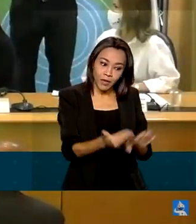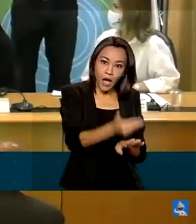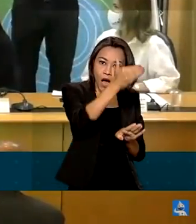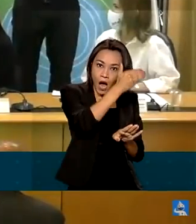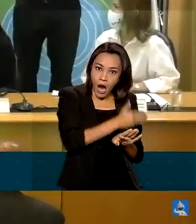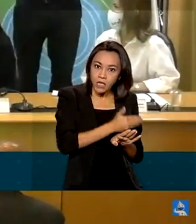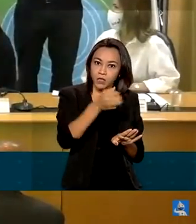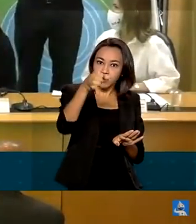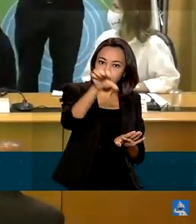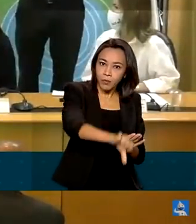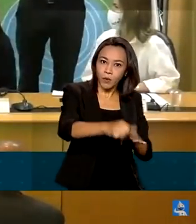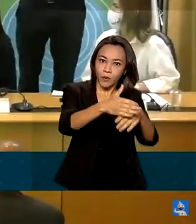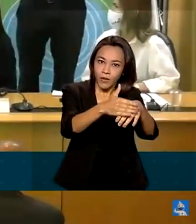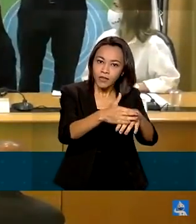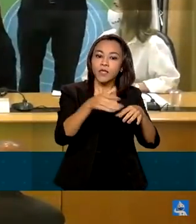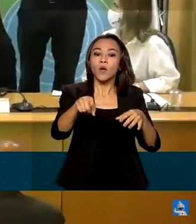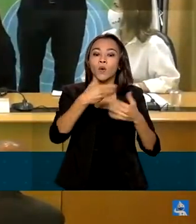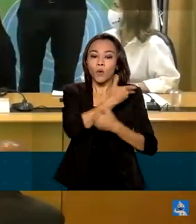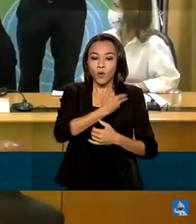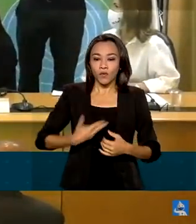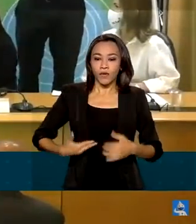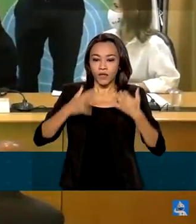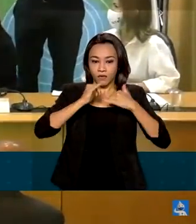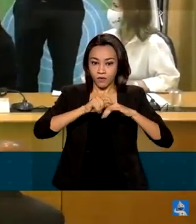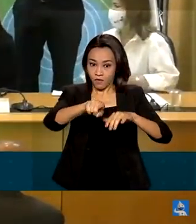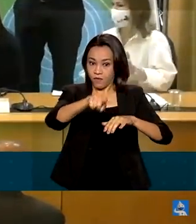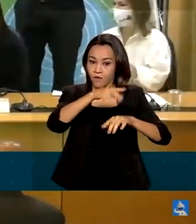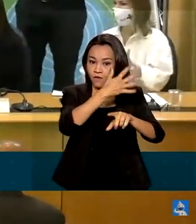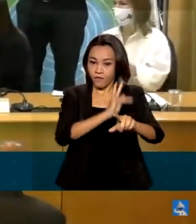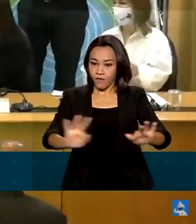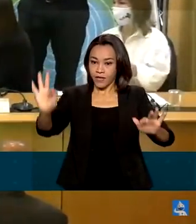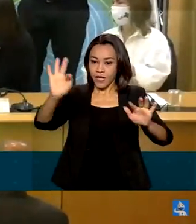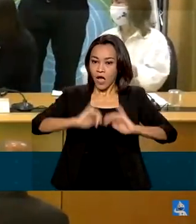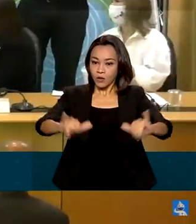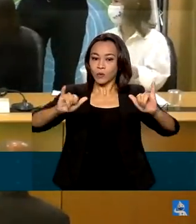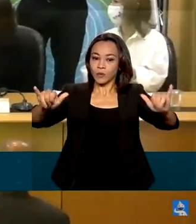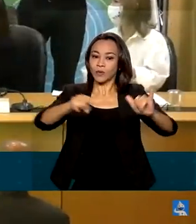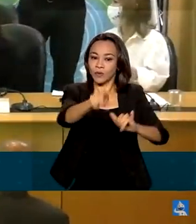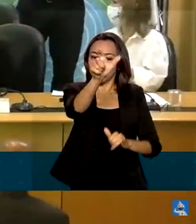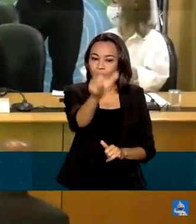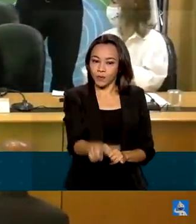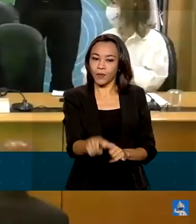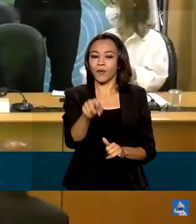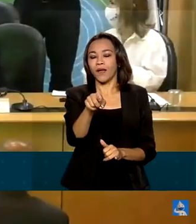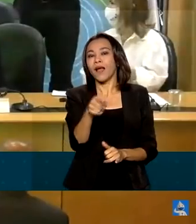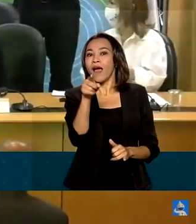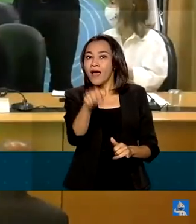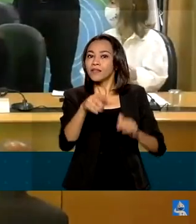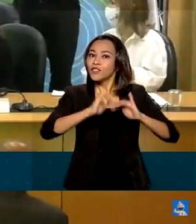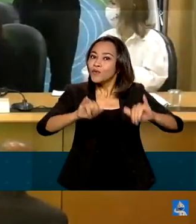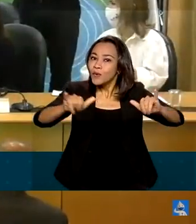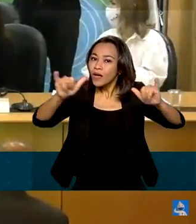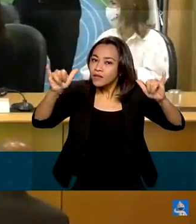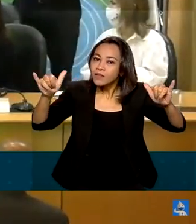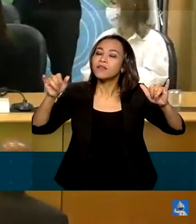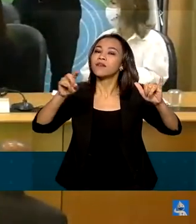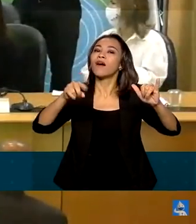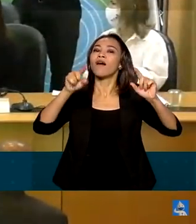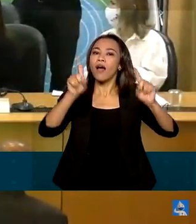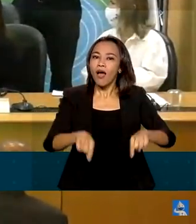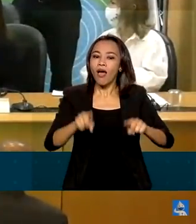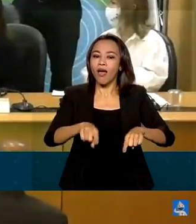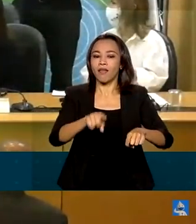o governo federal lançou ações de educo-comunicação em doenças raras. Essa campanha terá como grande